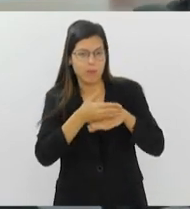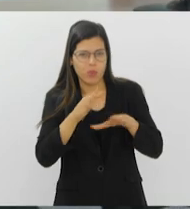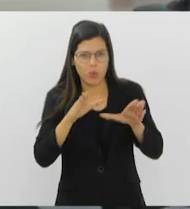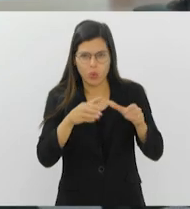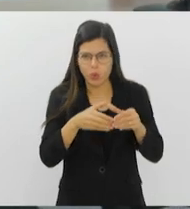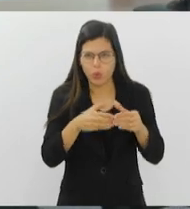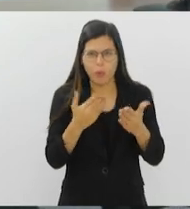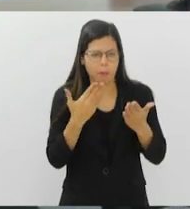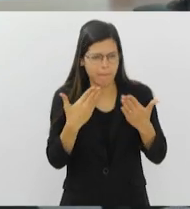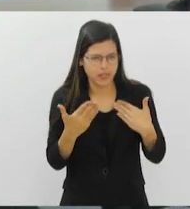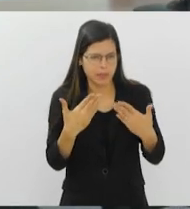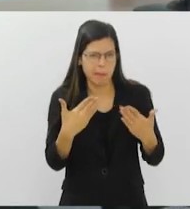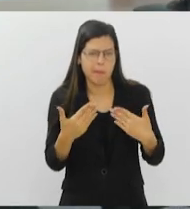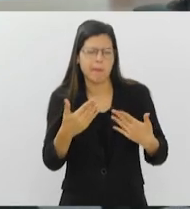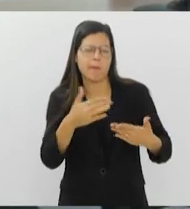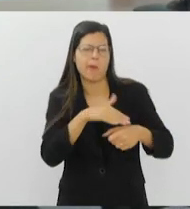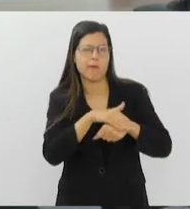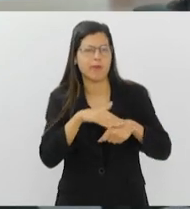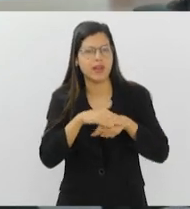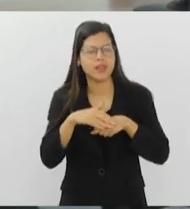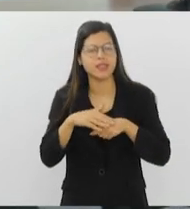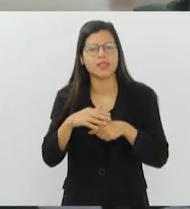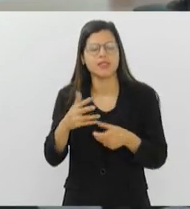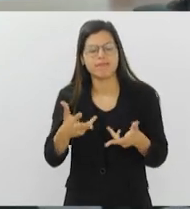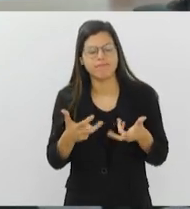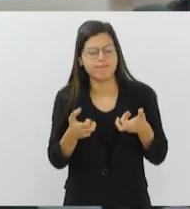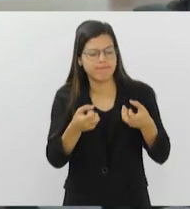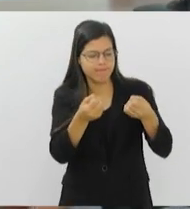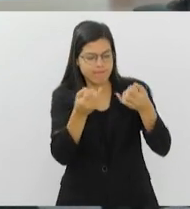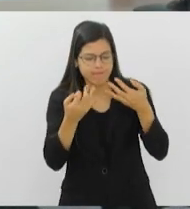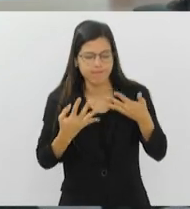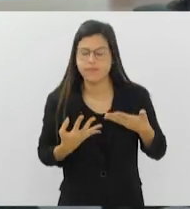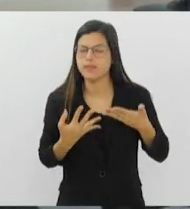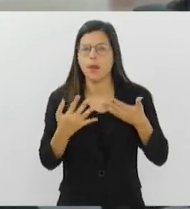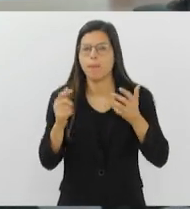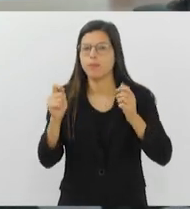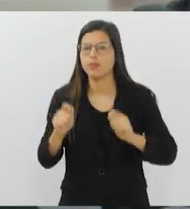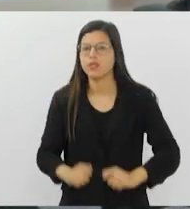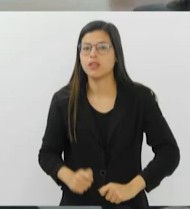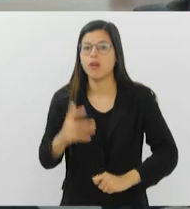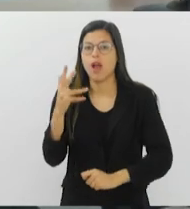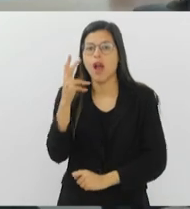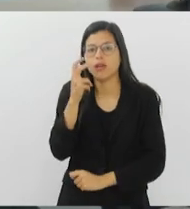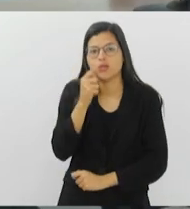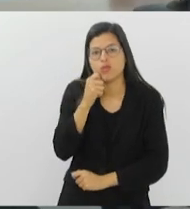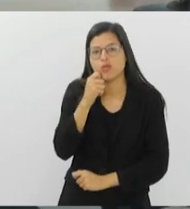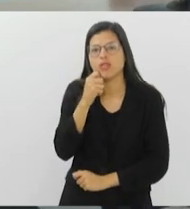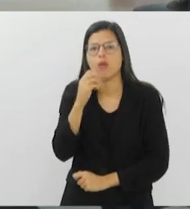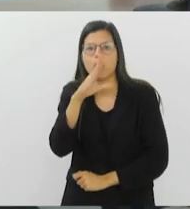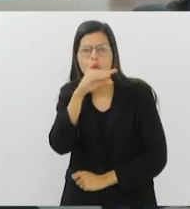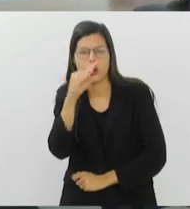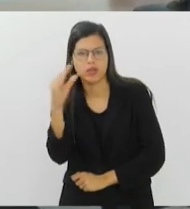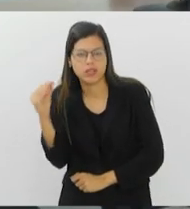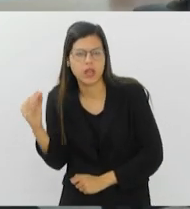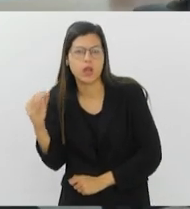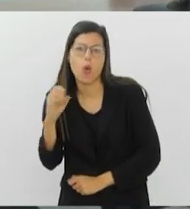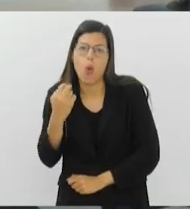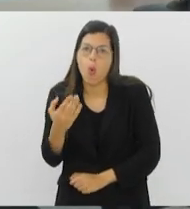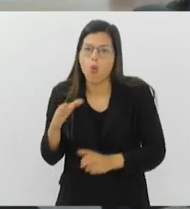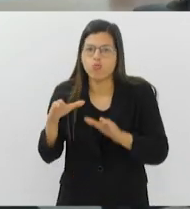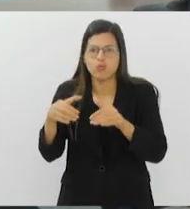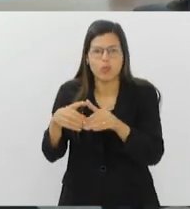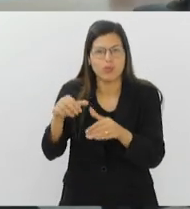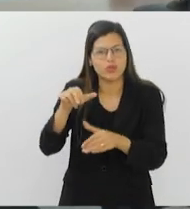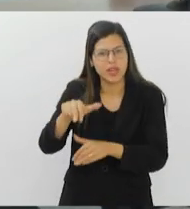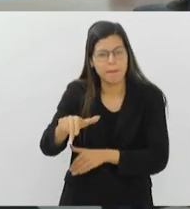dentro de um grupo, você vê muitos depoimentos. Aí você começa a ver que é possível a adoção tardia, que é possível a adoção de grupos de irmãos. E para